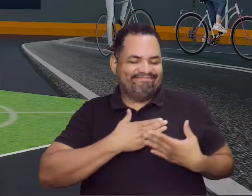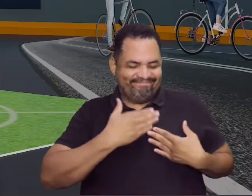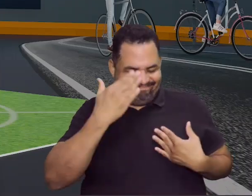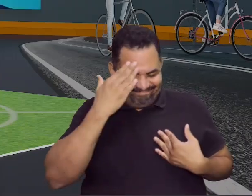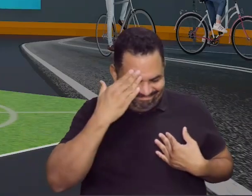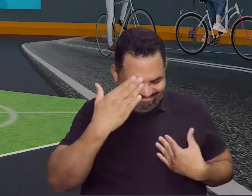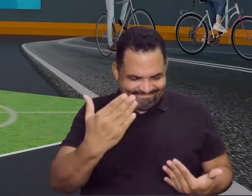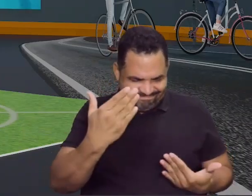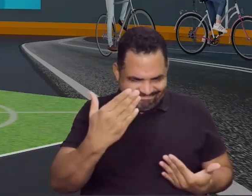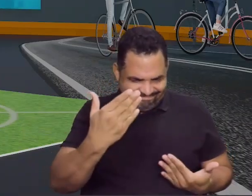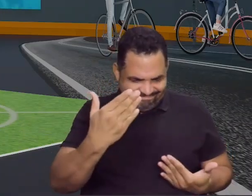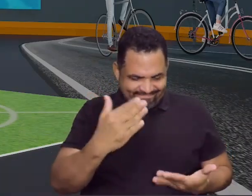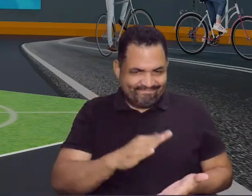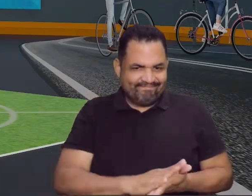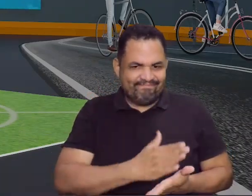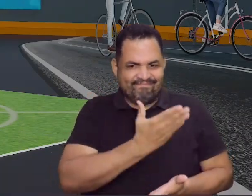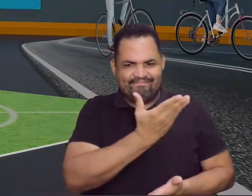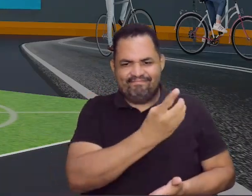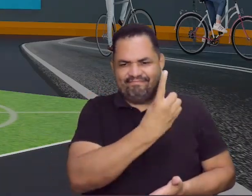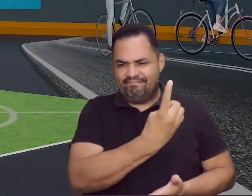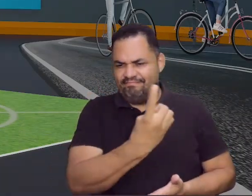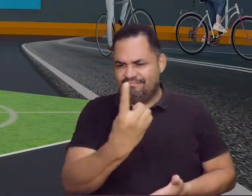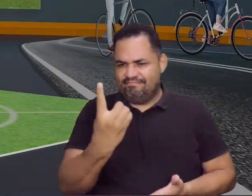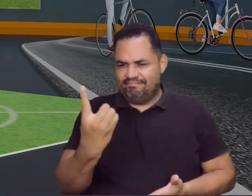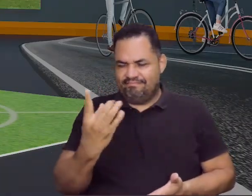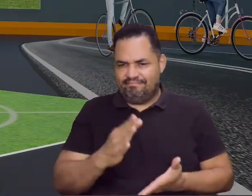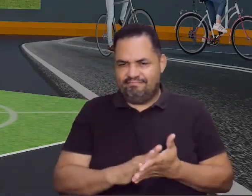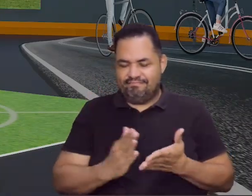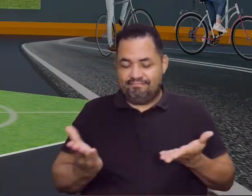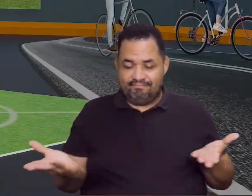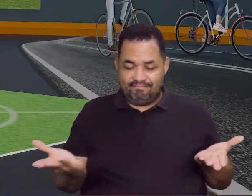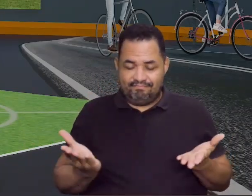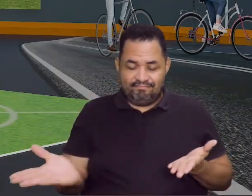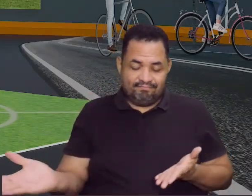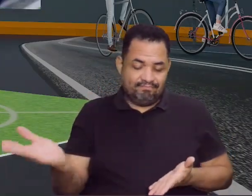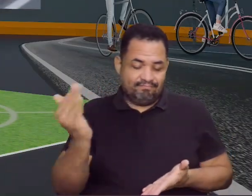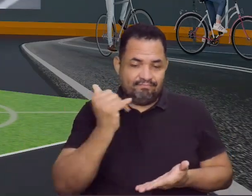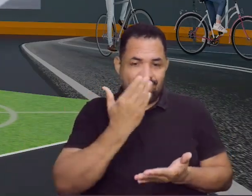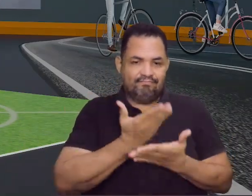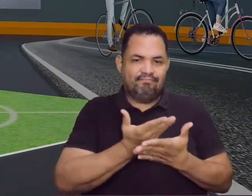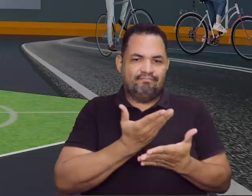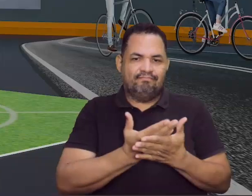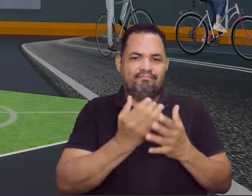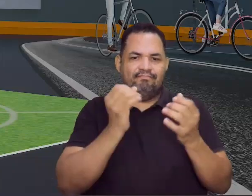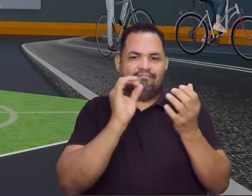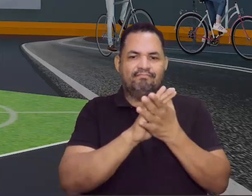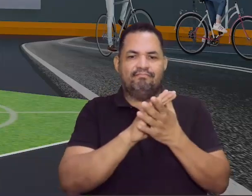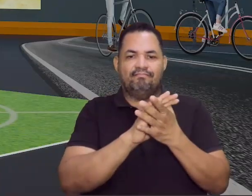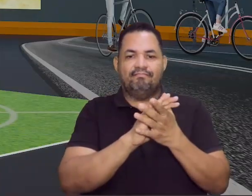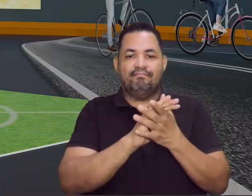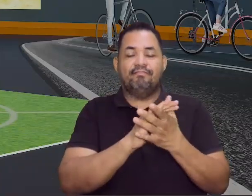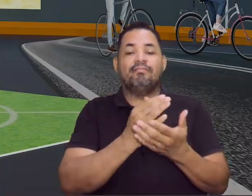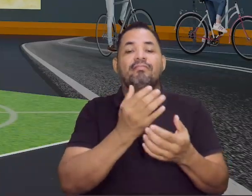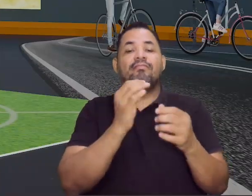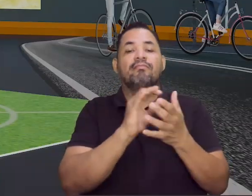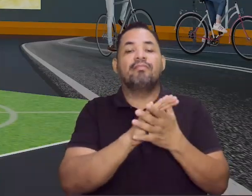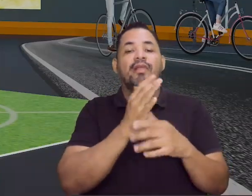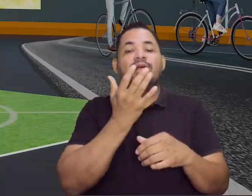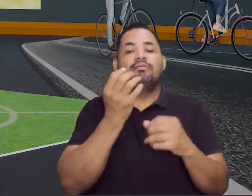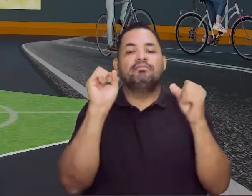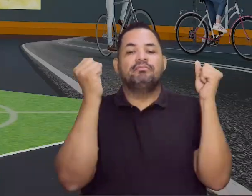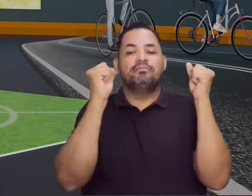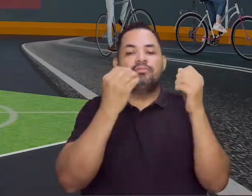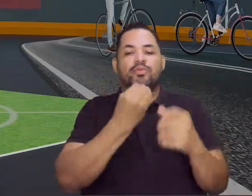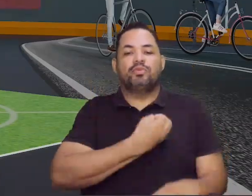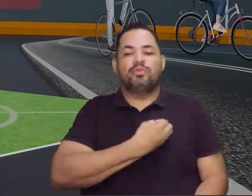verdade. Então, muito obrigada a cada um de vocês. E agora vamos para a nossa aula, a aula de educação física. Que número, Profiris? Aula